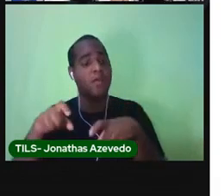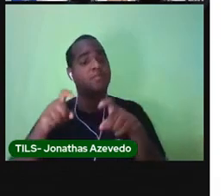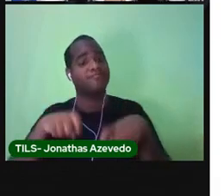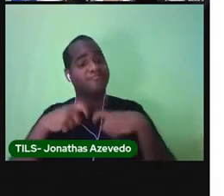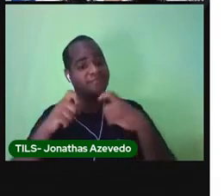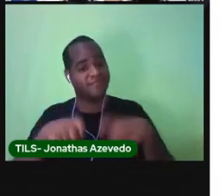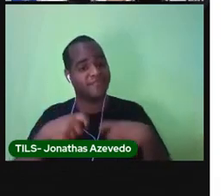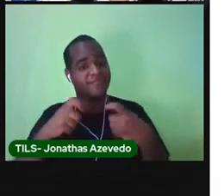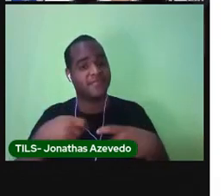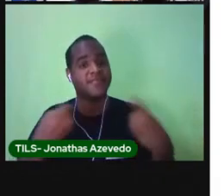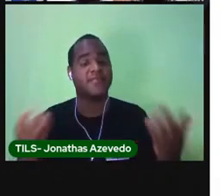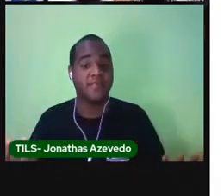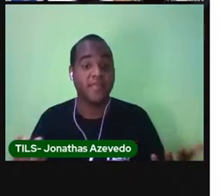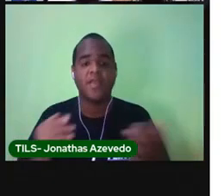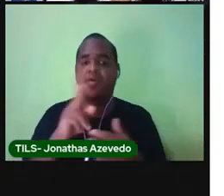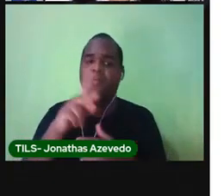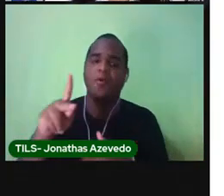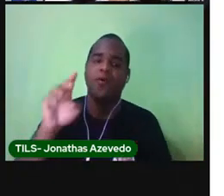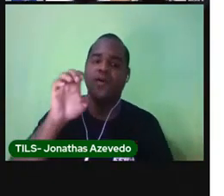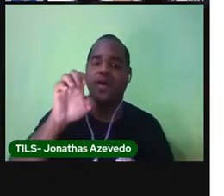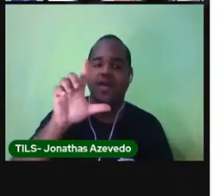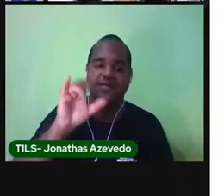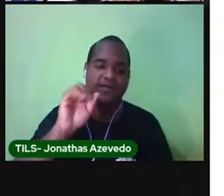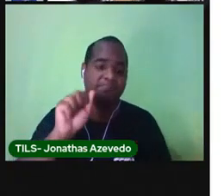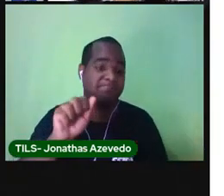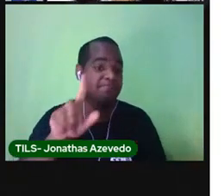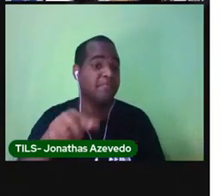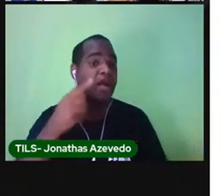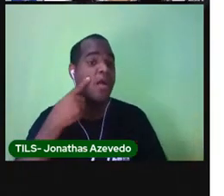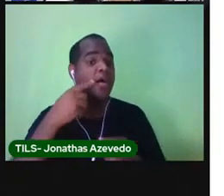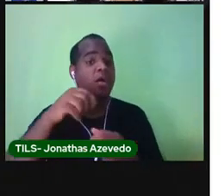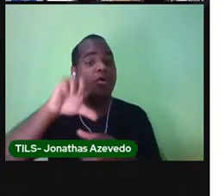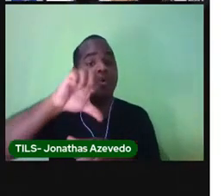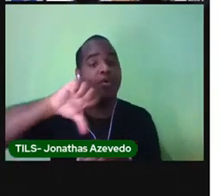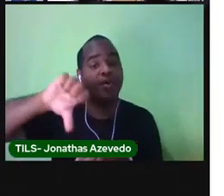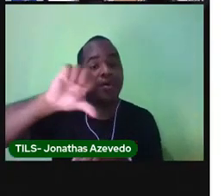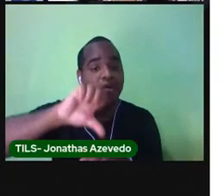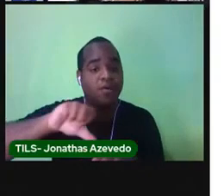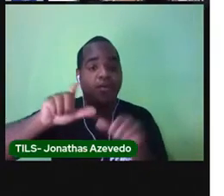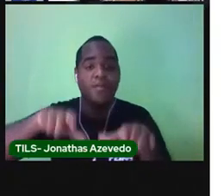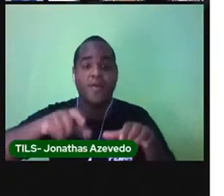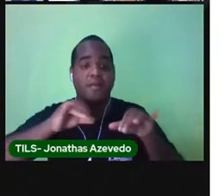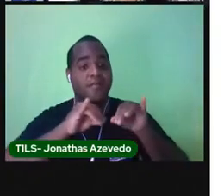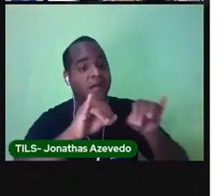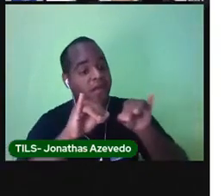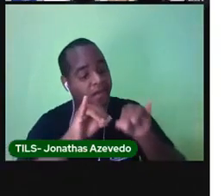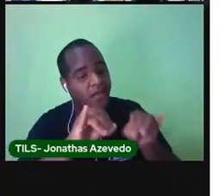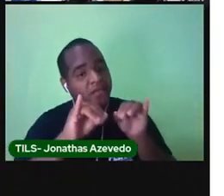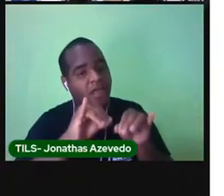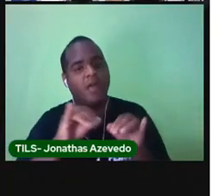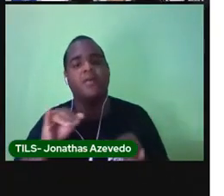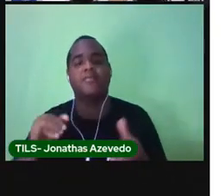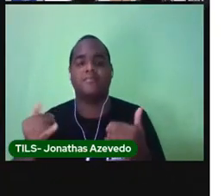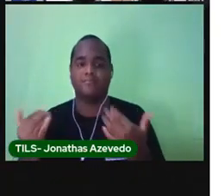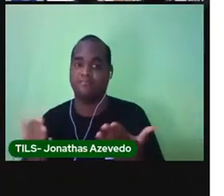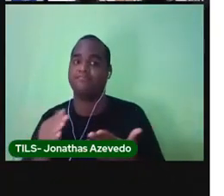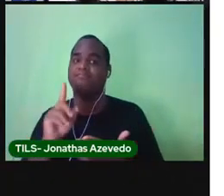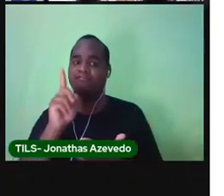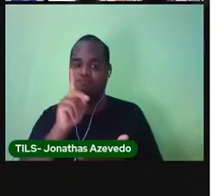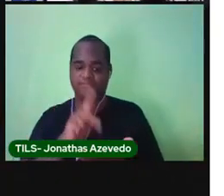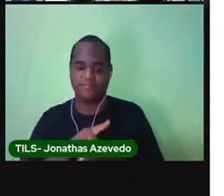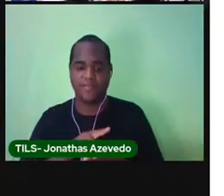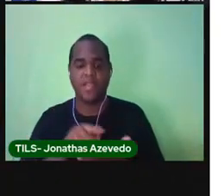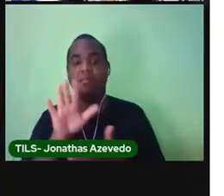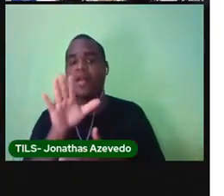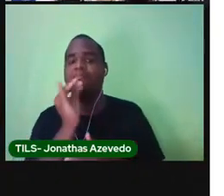campo. Ou para a Hélida, mas o óleo a gente compra no supermercado. Pois é, mas